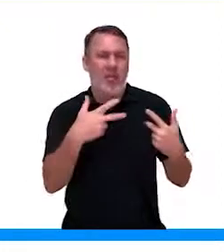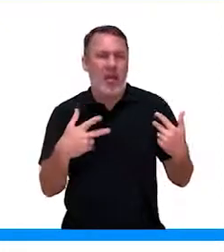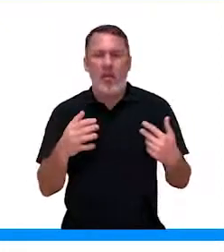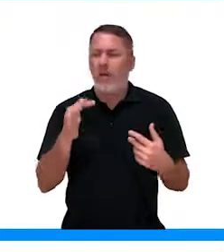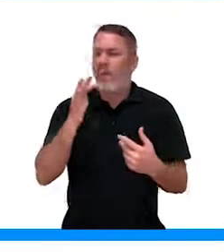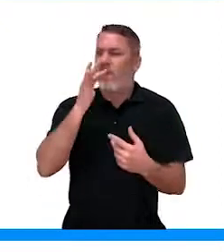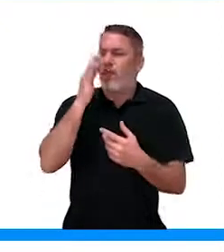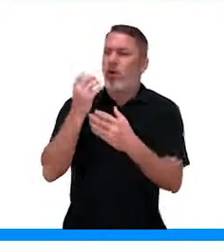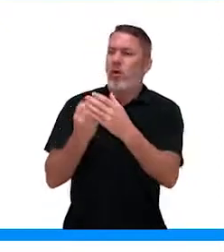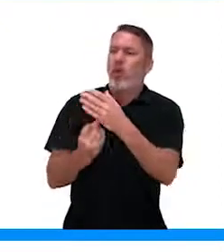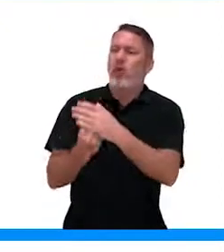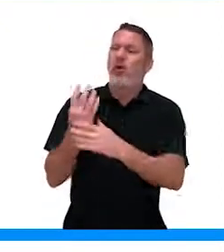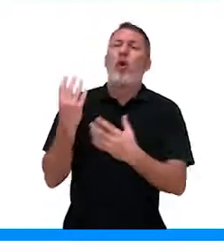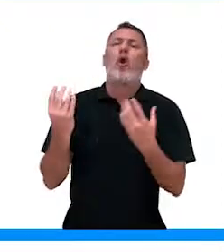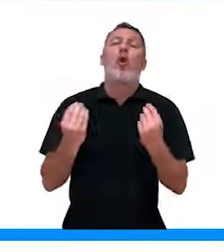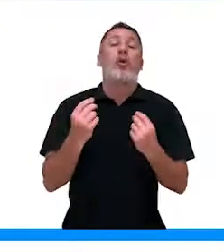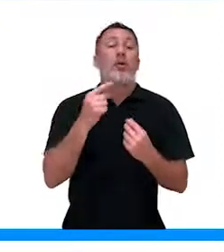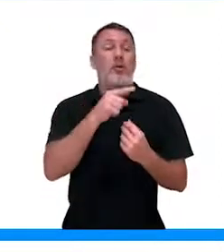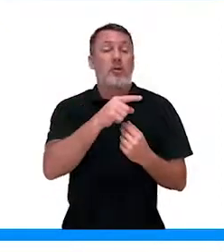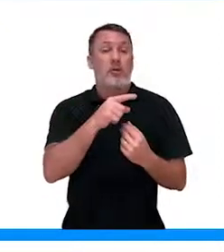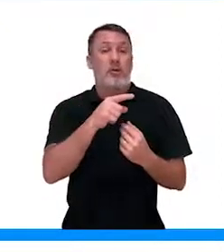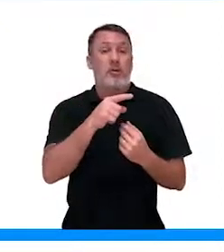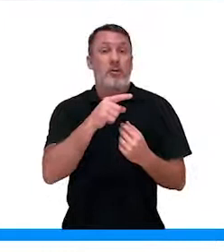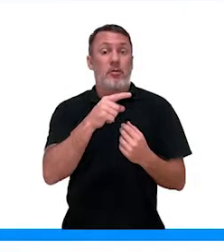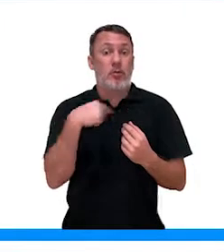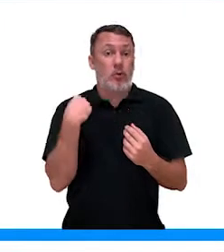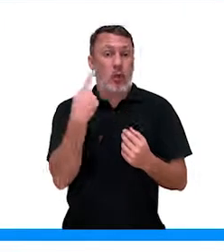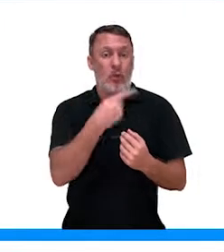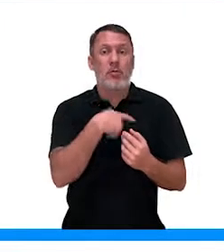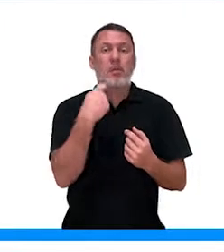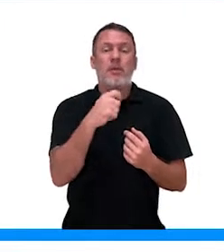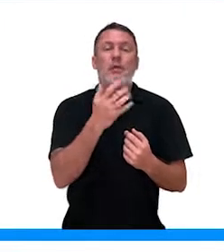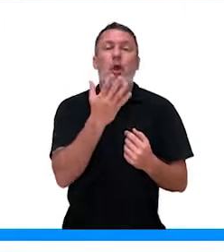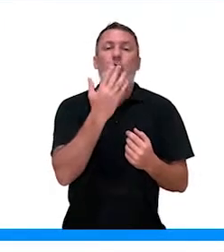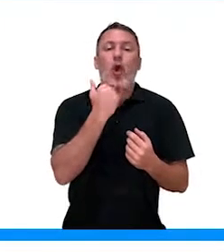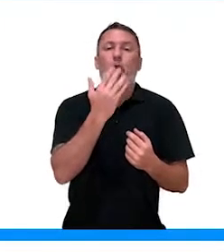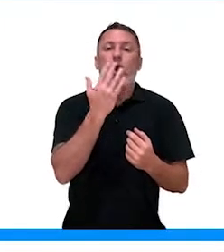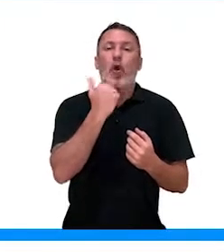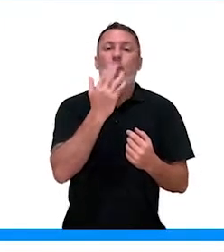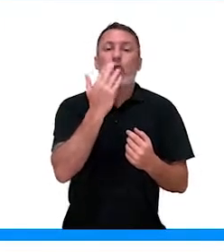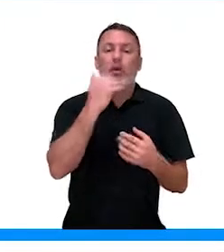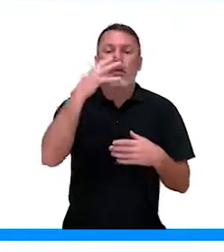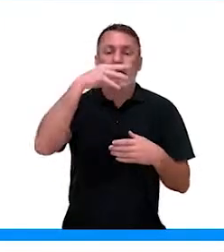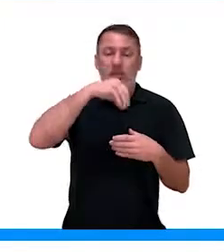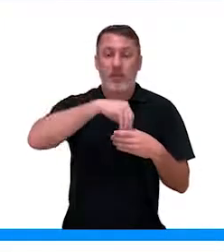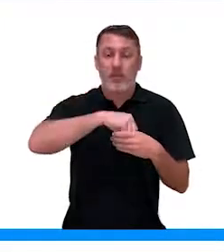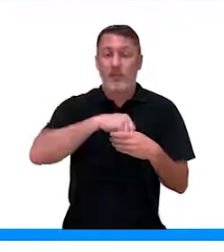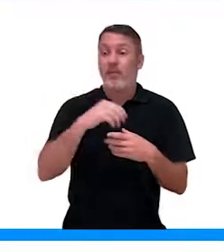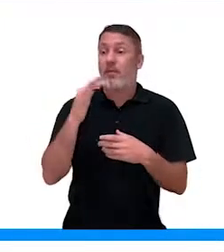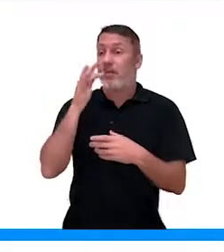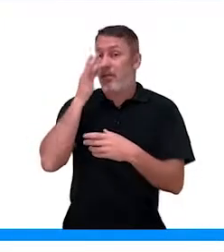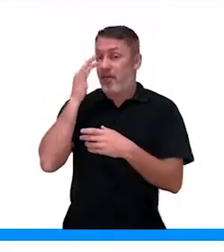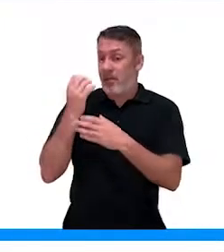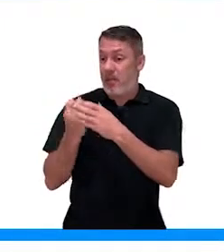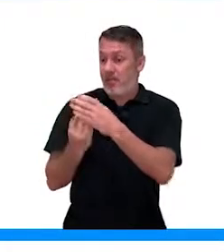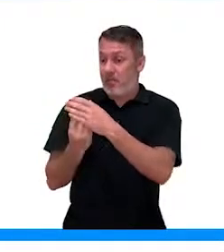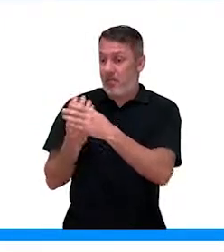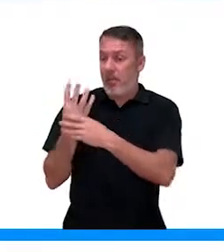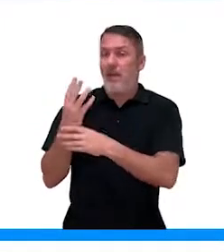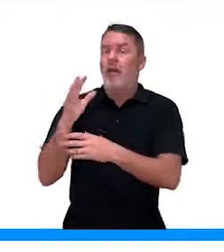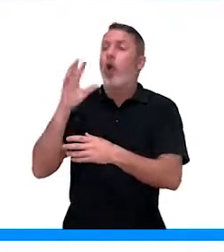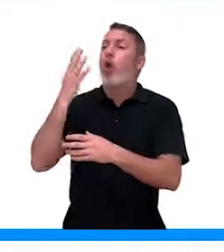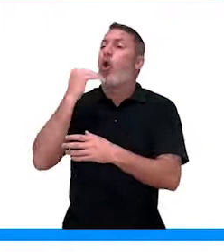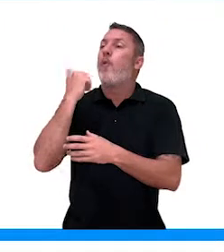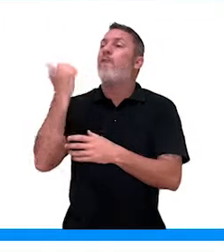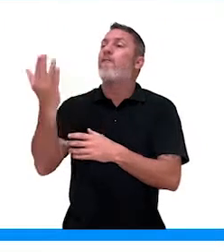animais é que nós precisamos nos alimentar para conseguir essas moléculas. As plantas são autótrofas, então